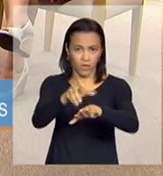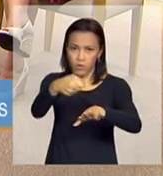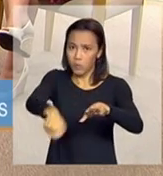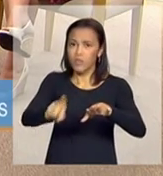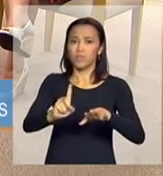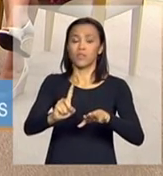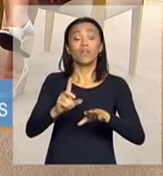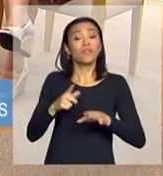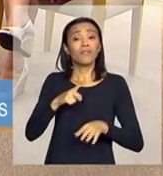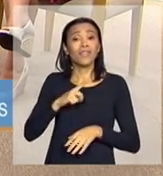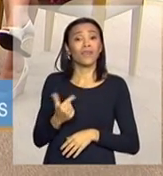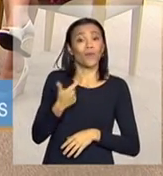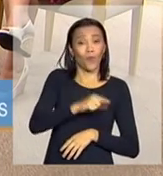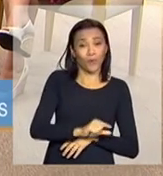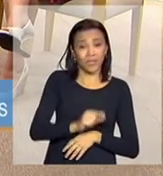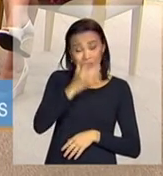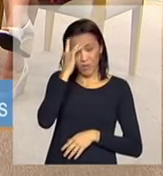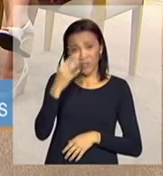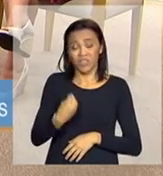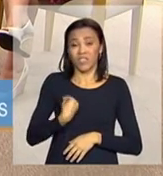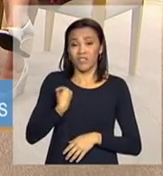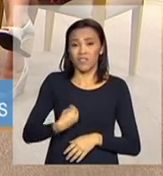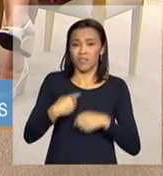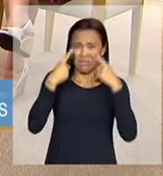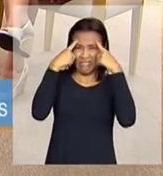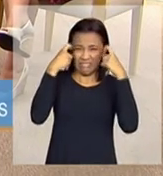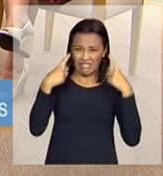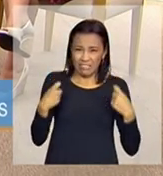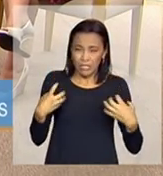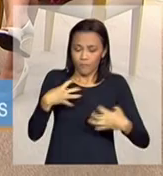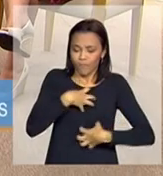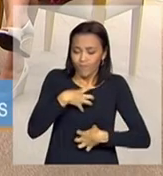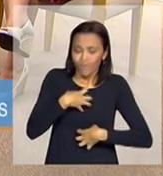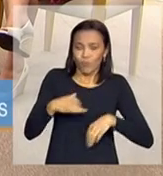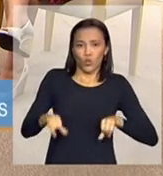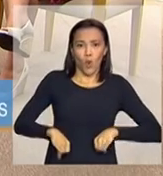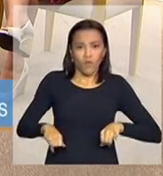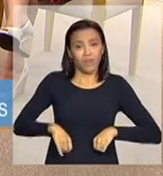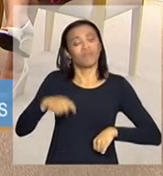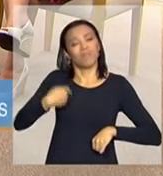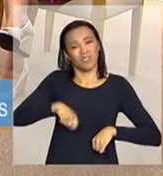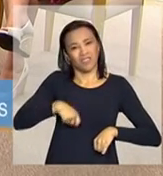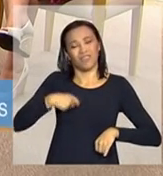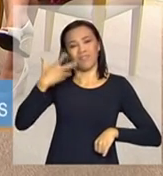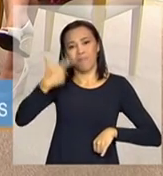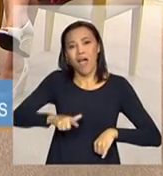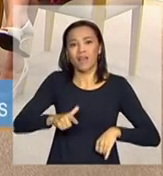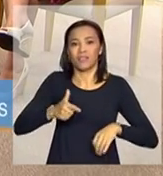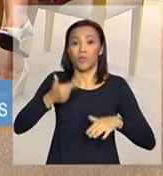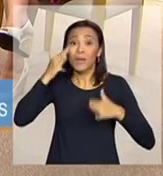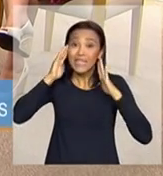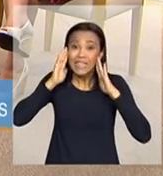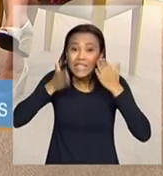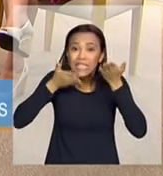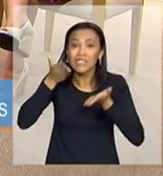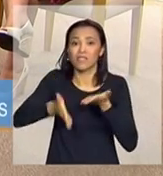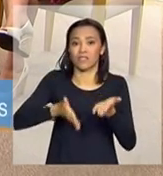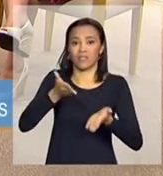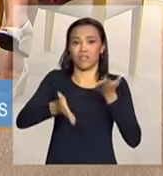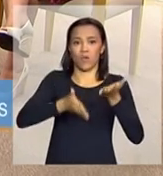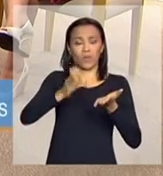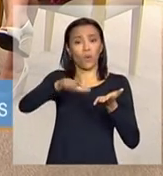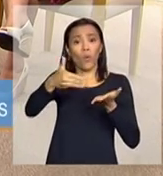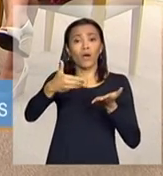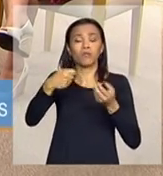que já estão em situação de violência, onde ela pode precisar, sim, de uma atenção mais especializada. quando ela precisar de uma